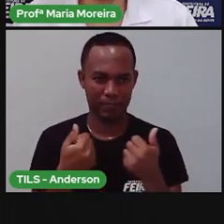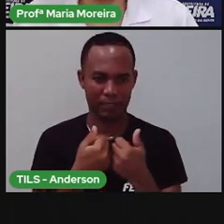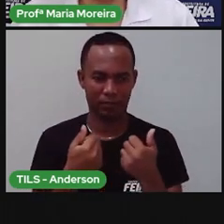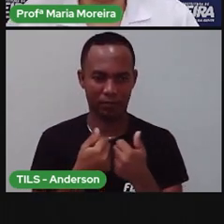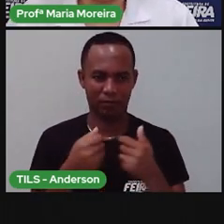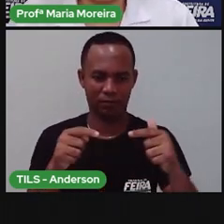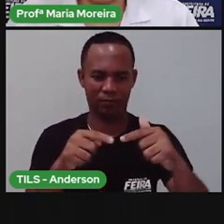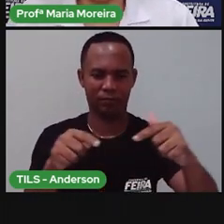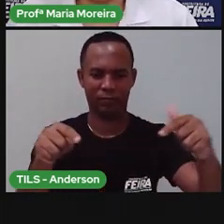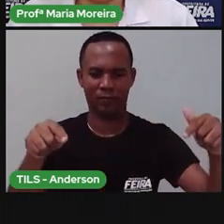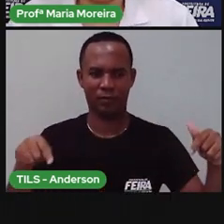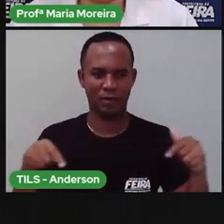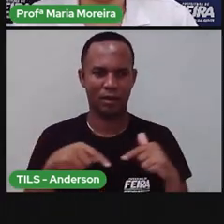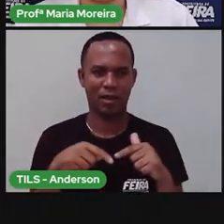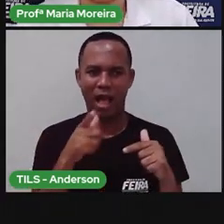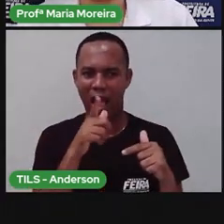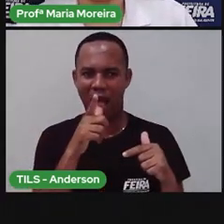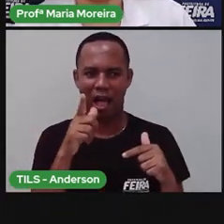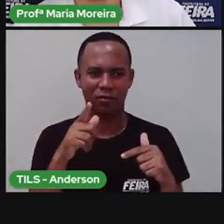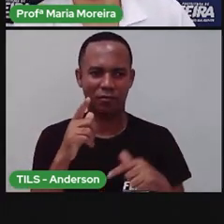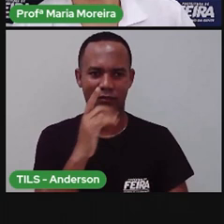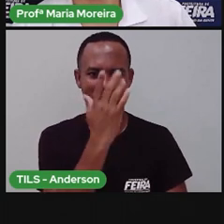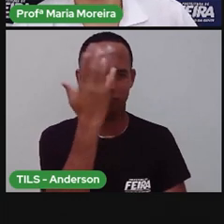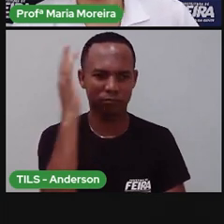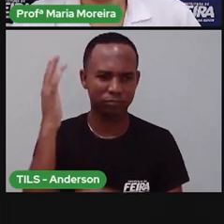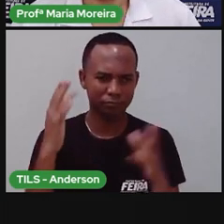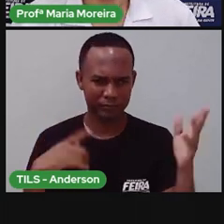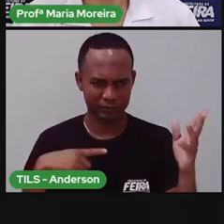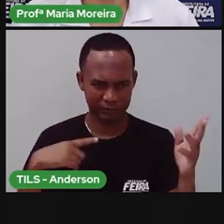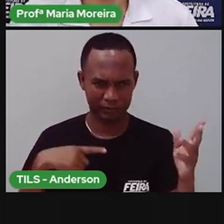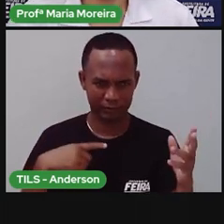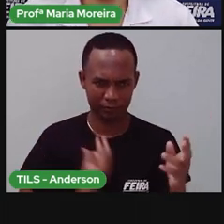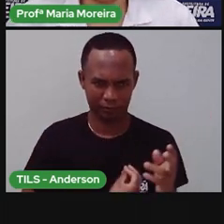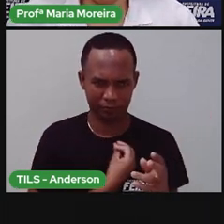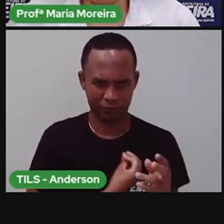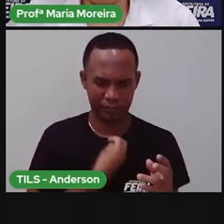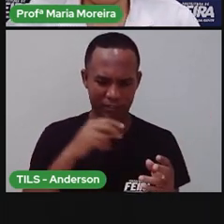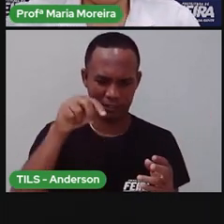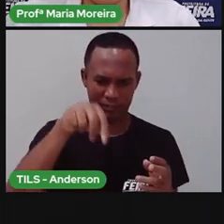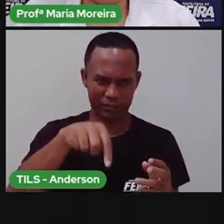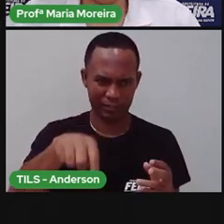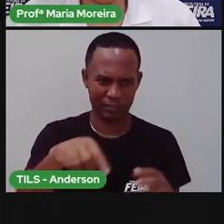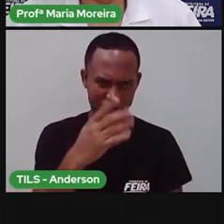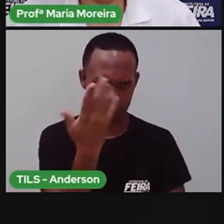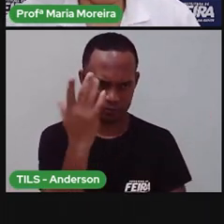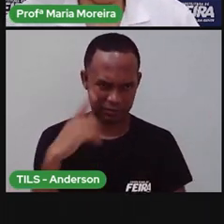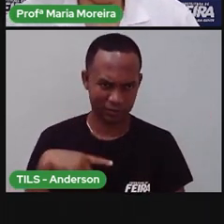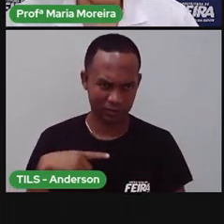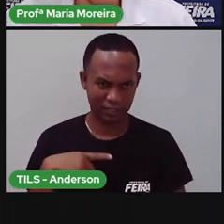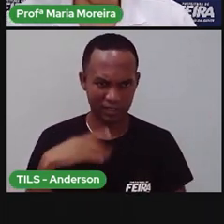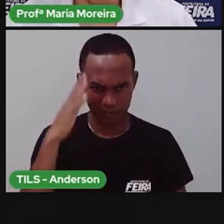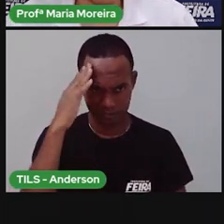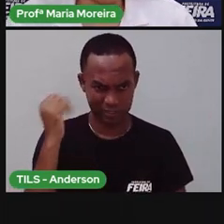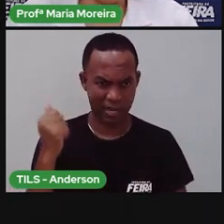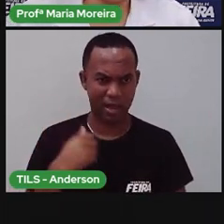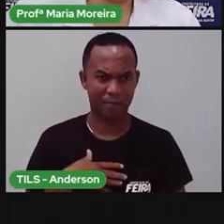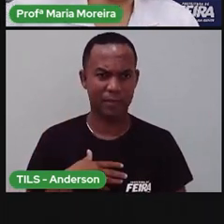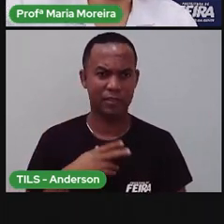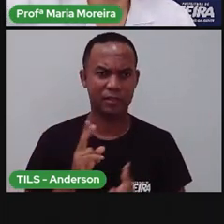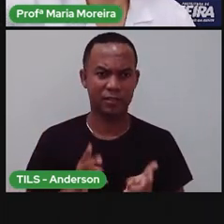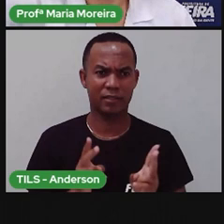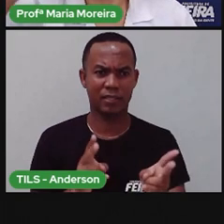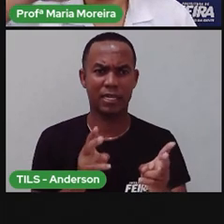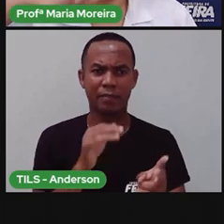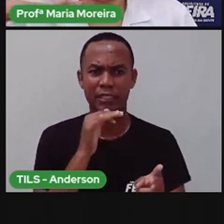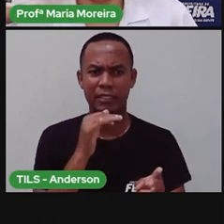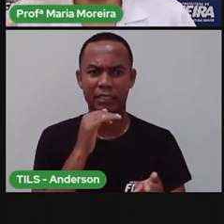de contorno, e que passa por ali, o pessoal do Parque Getúlio Vargas, Santo Antônio, Rocinha, sabe que a Lagoa sempre